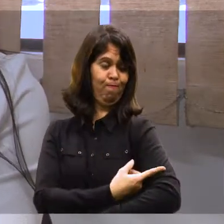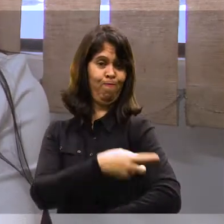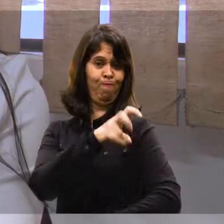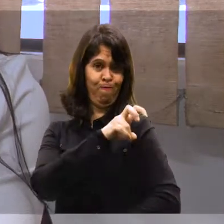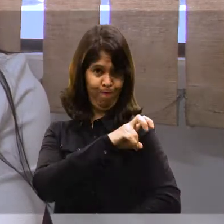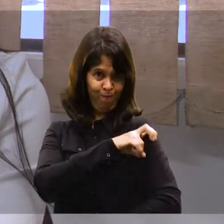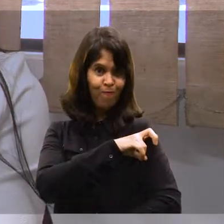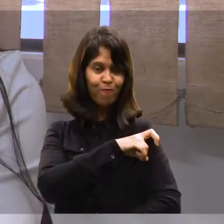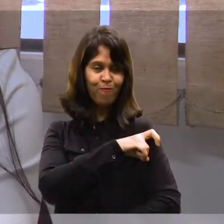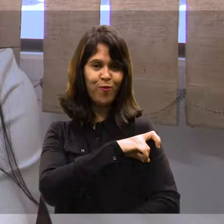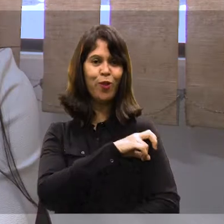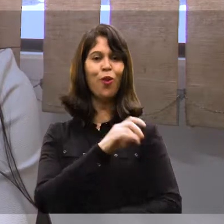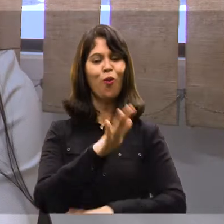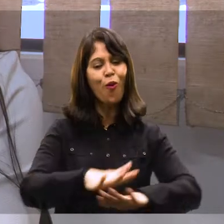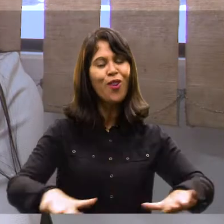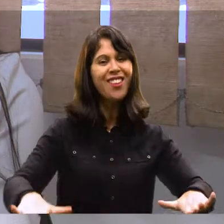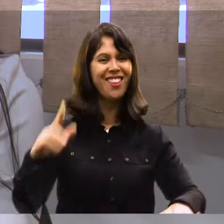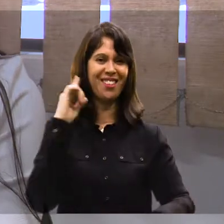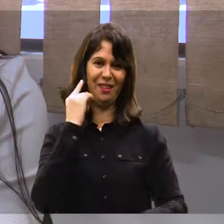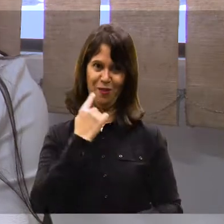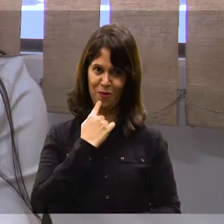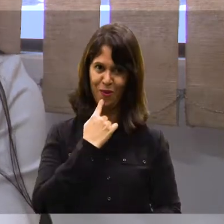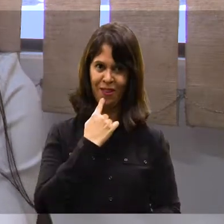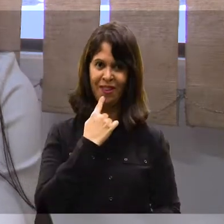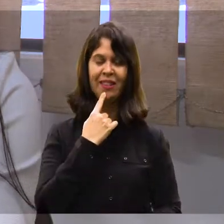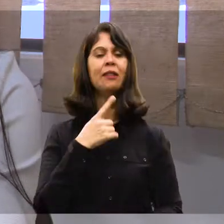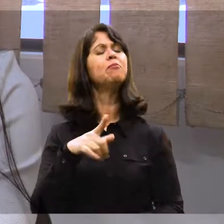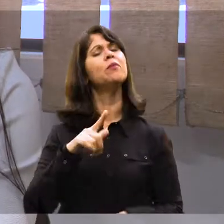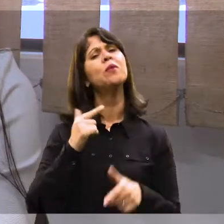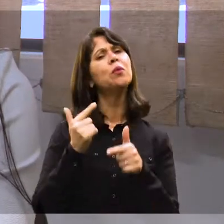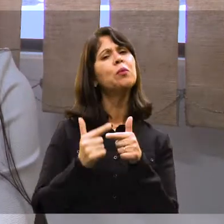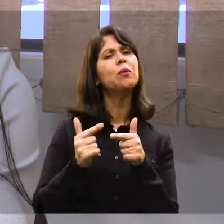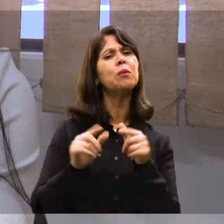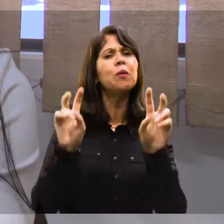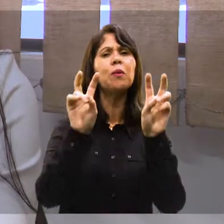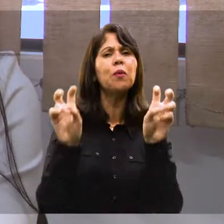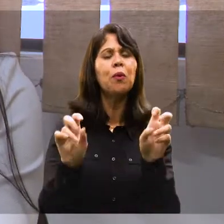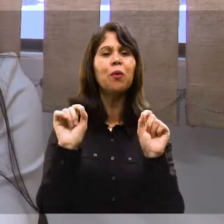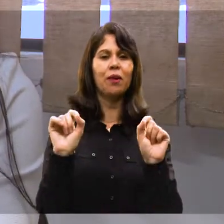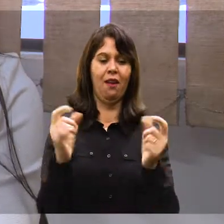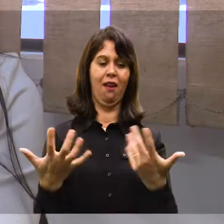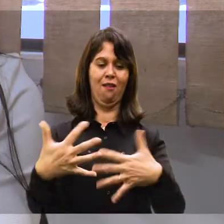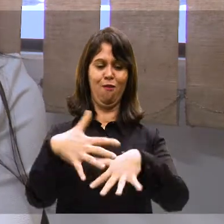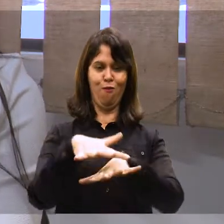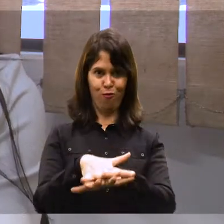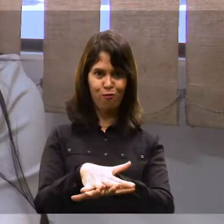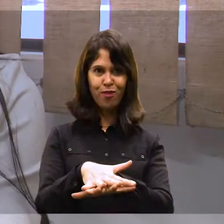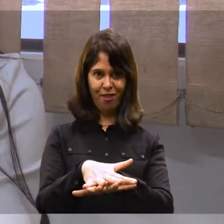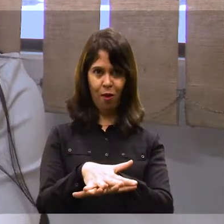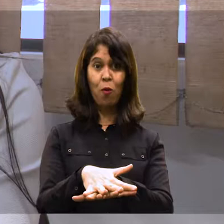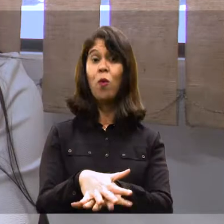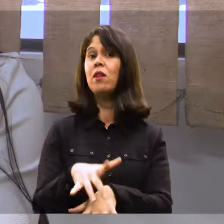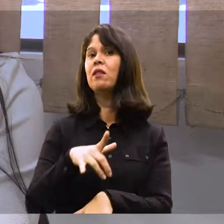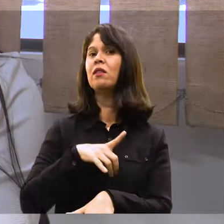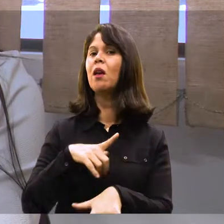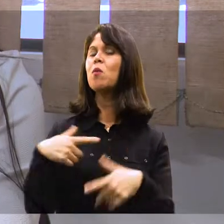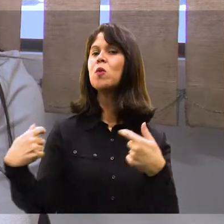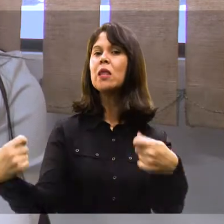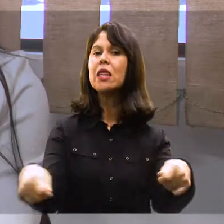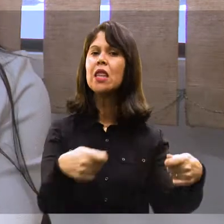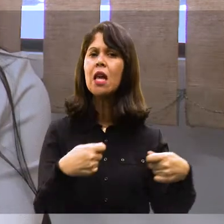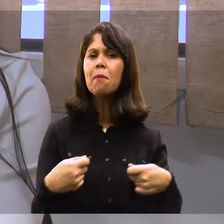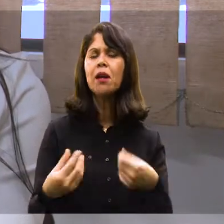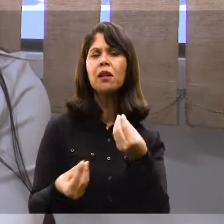Fundamental I com crianças surdas de primeiro a quinto ano. E tenho tematizado questões da inclusão, a gente tem